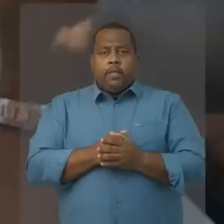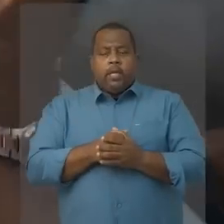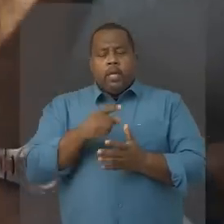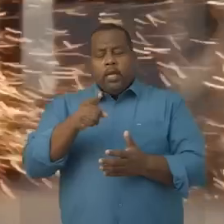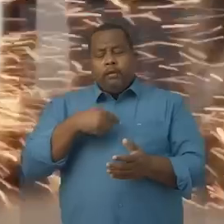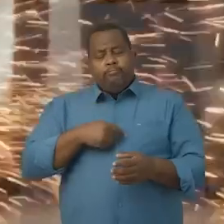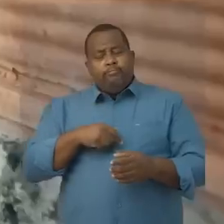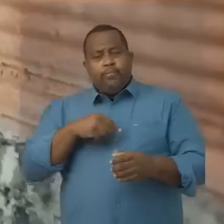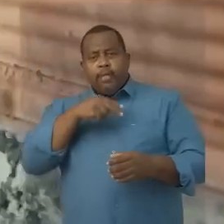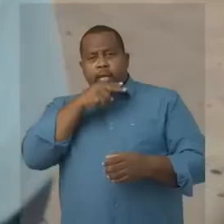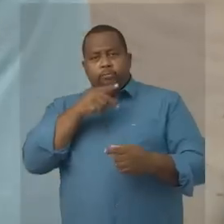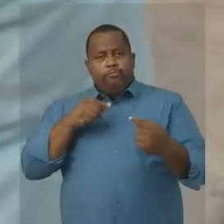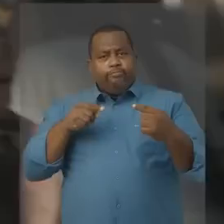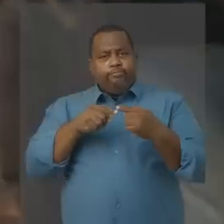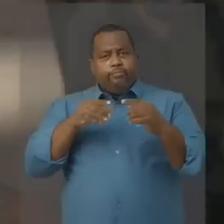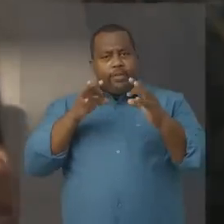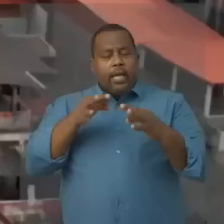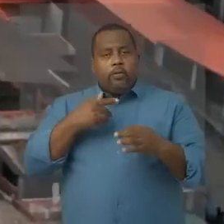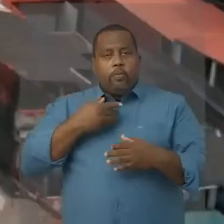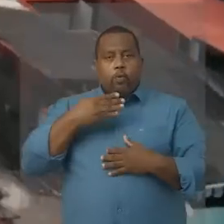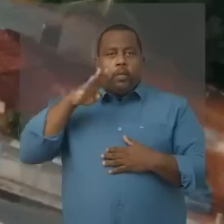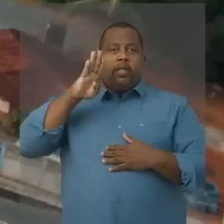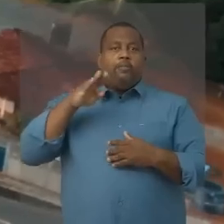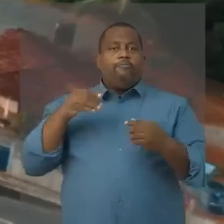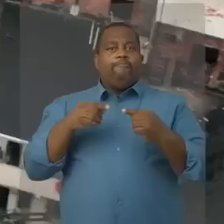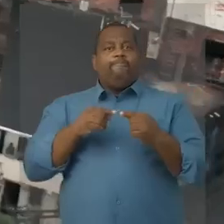E não é que Neto cumpriu direitinho o que prometeu?